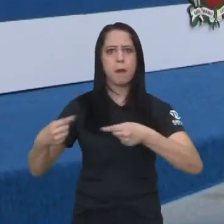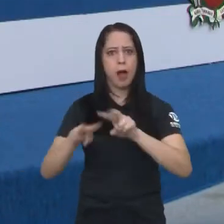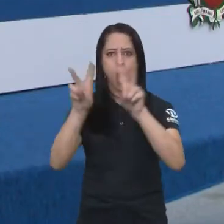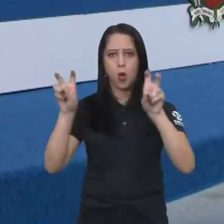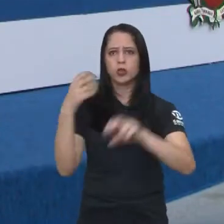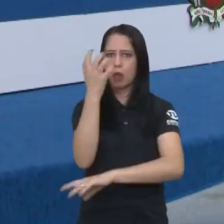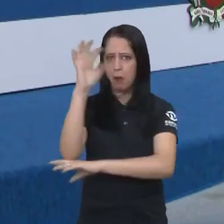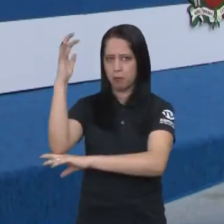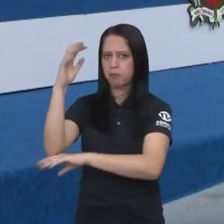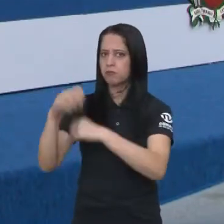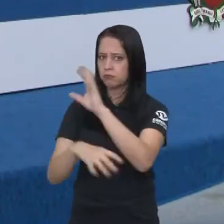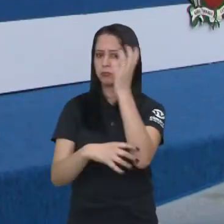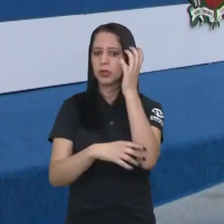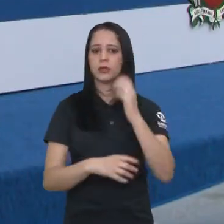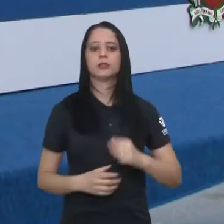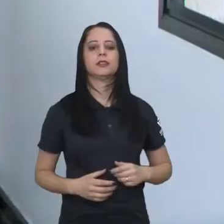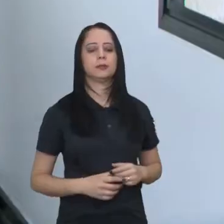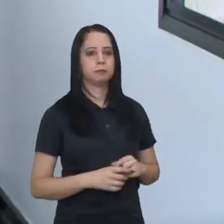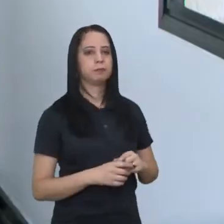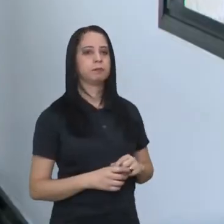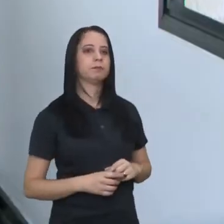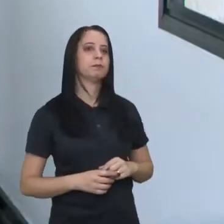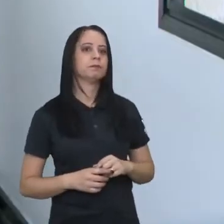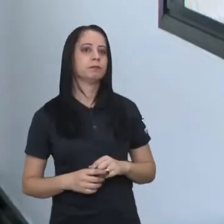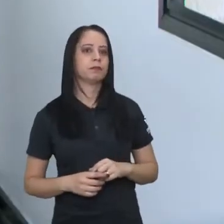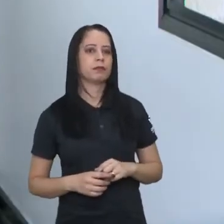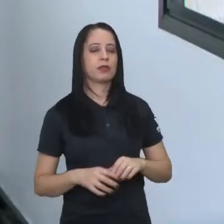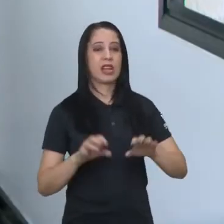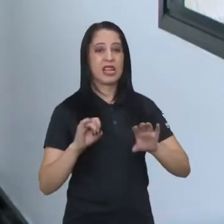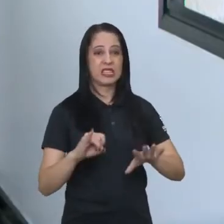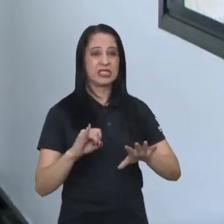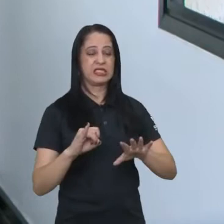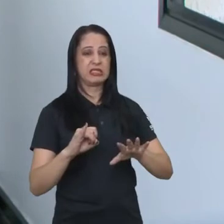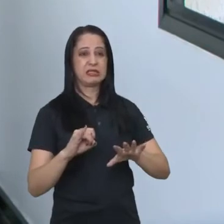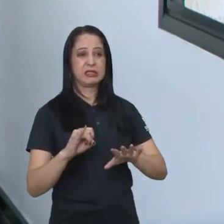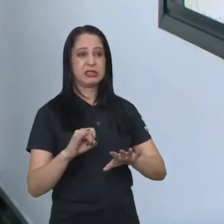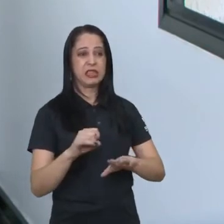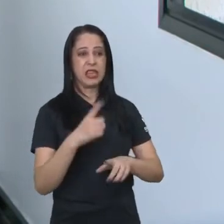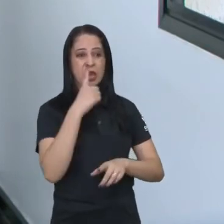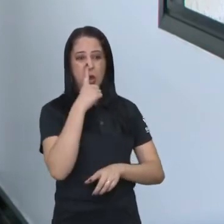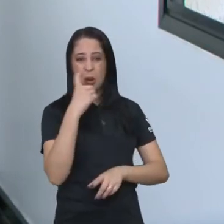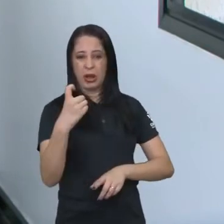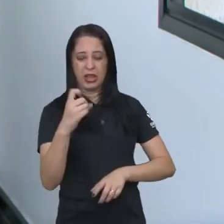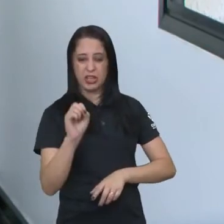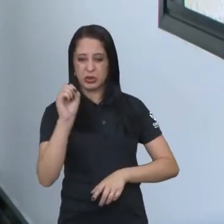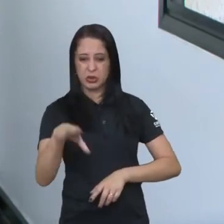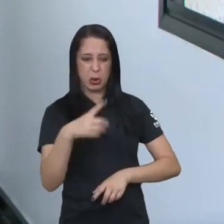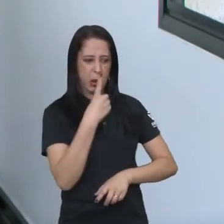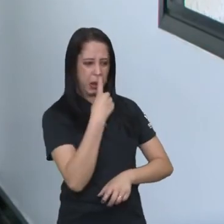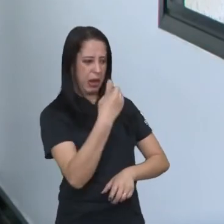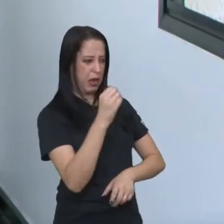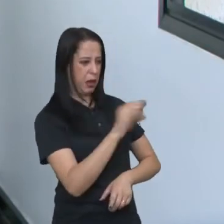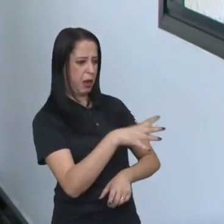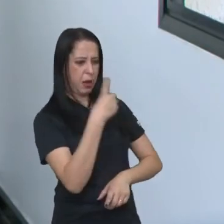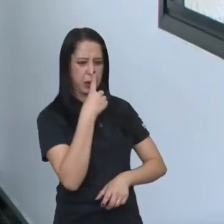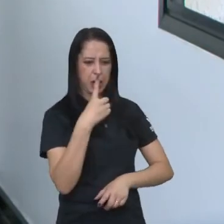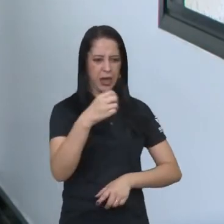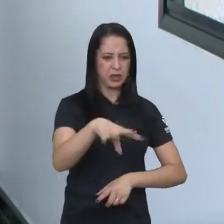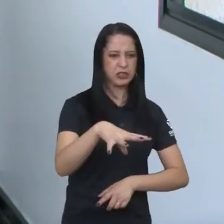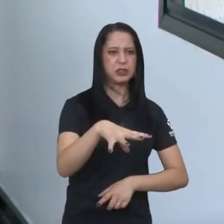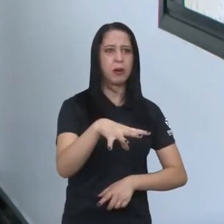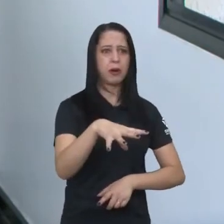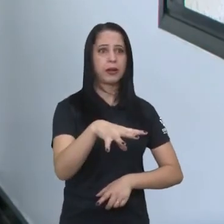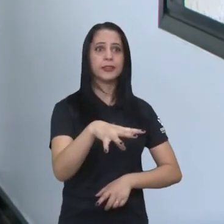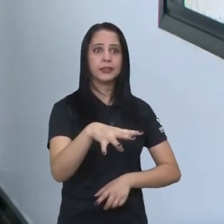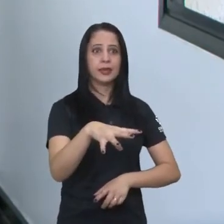ideias pautadas na educação ambiental. É uma destinação inadequada, gera impactos ambientais, efeito estufa,